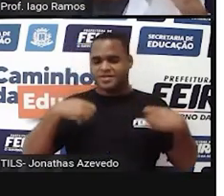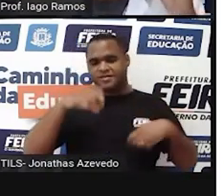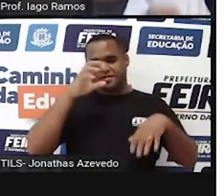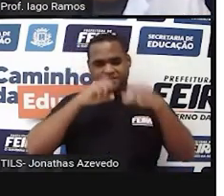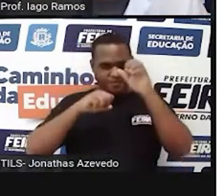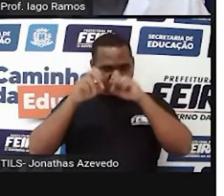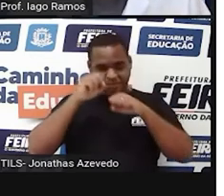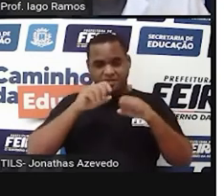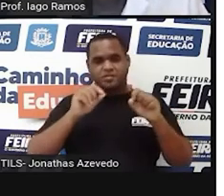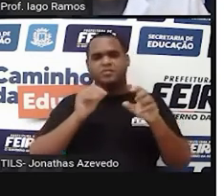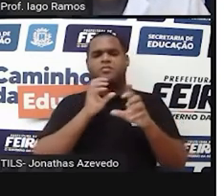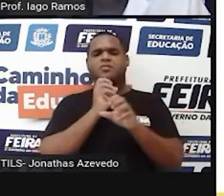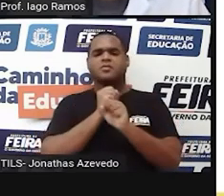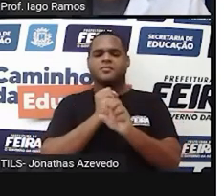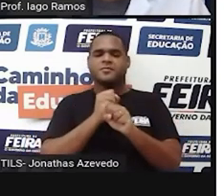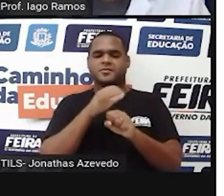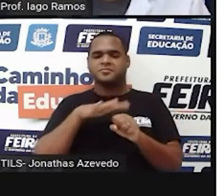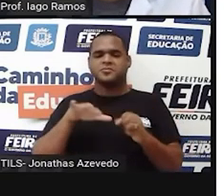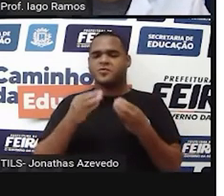E como é que calcula?